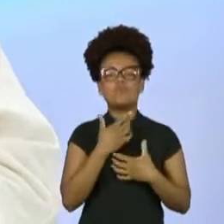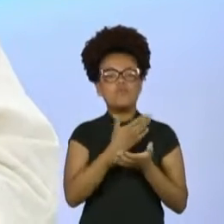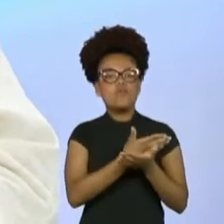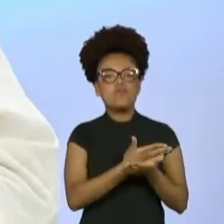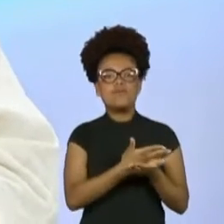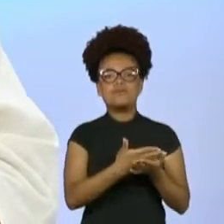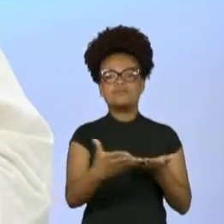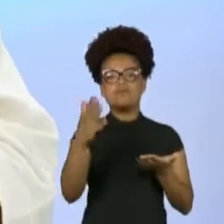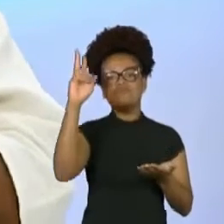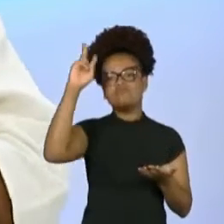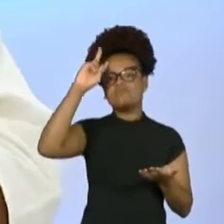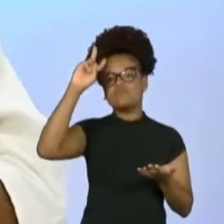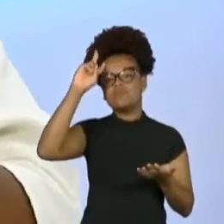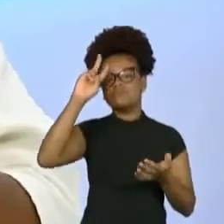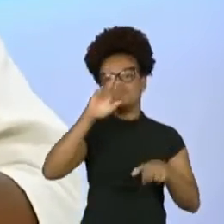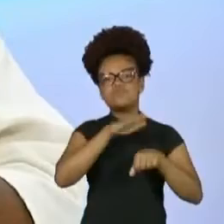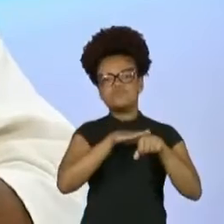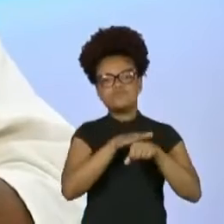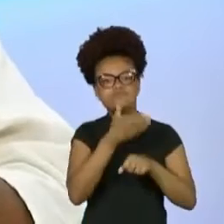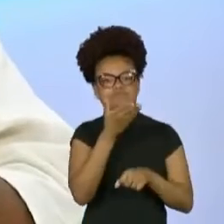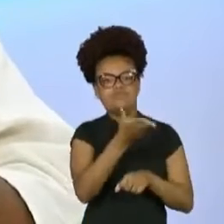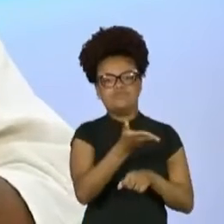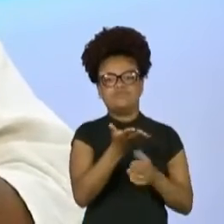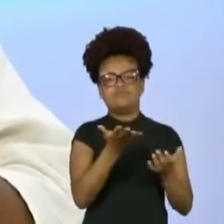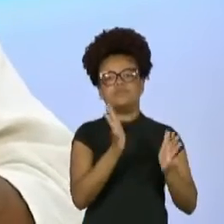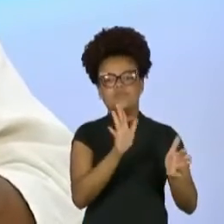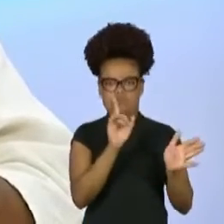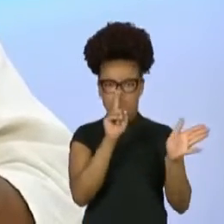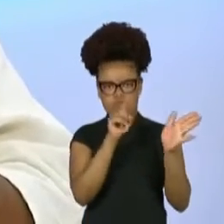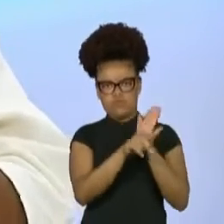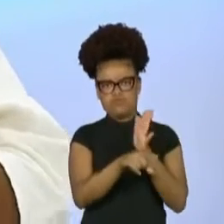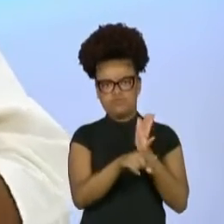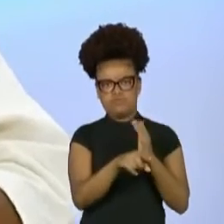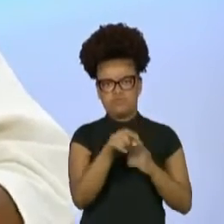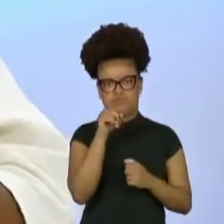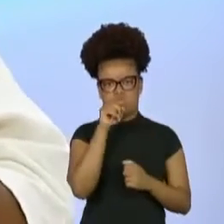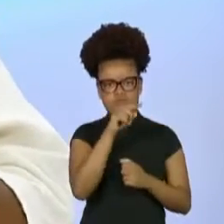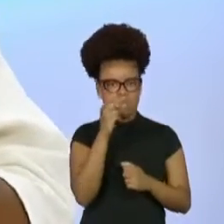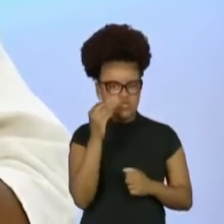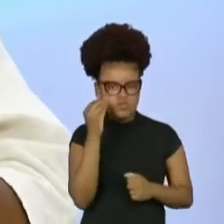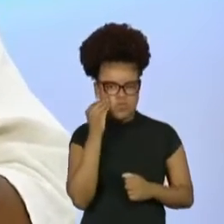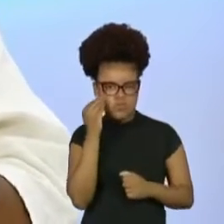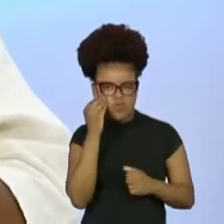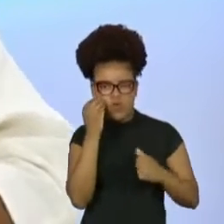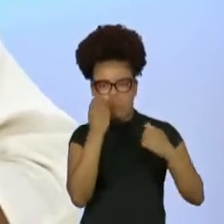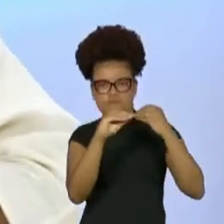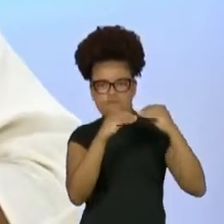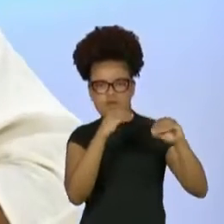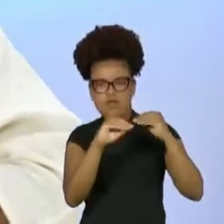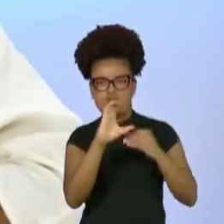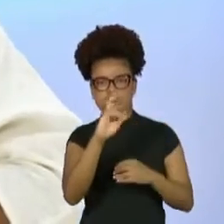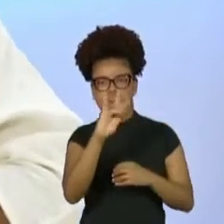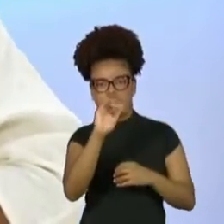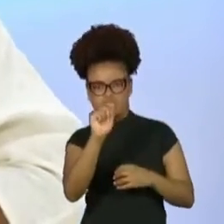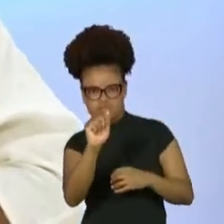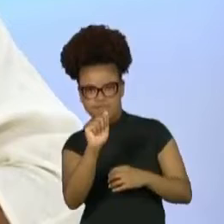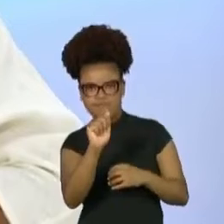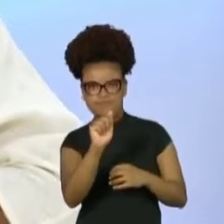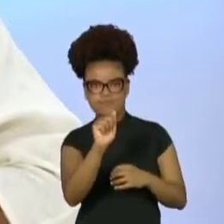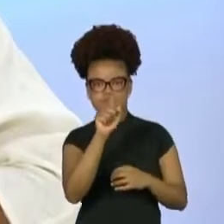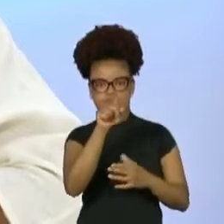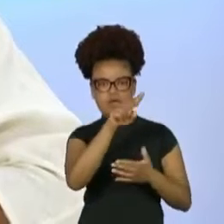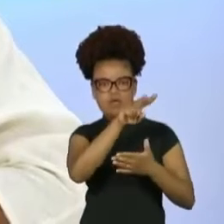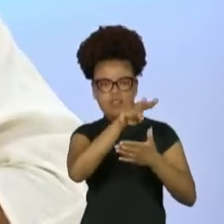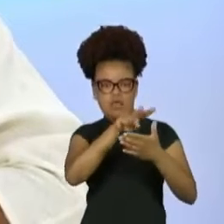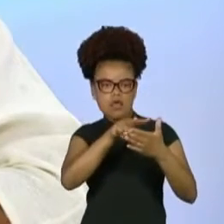E a minha pergunta é, na época que você passou no teste para fazer Chica da Silva, a primeira nota que você leu dizia, a